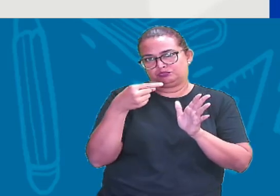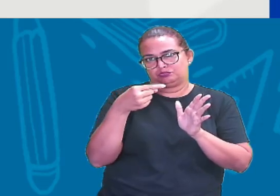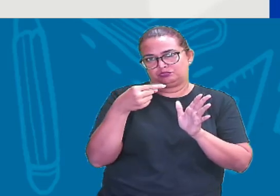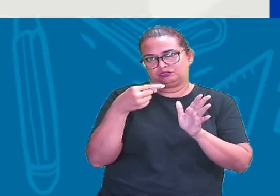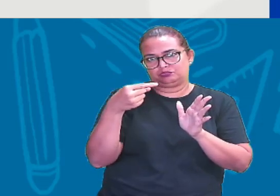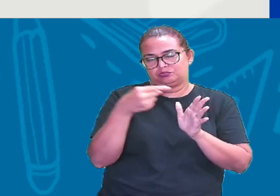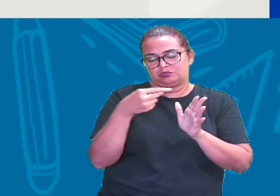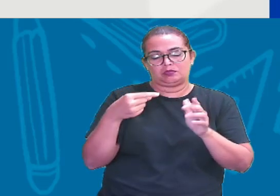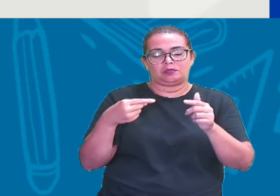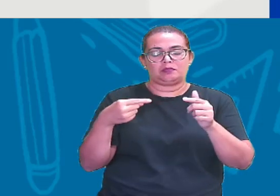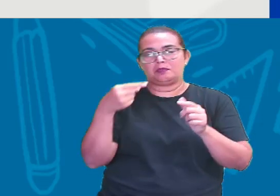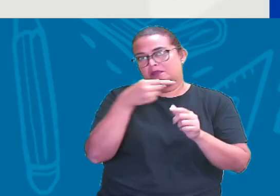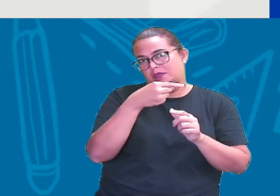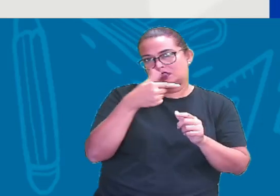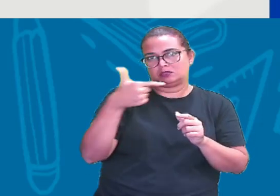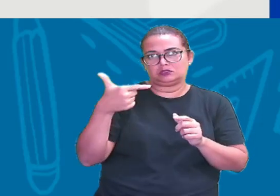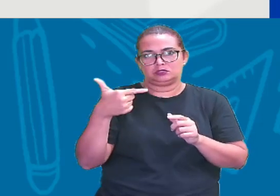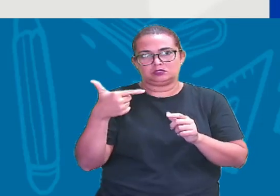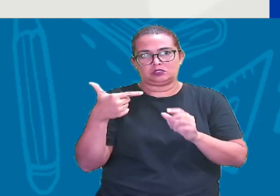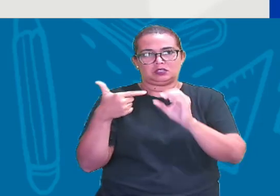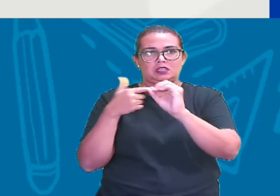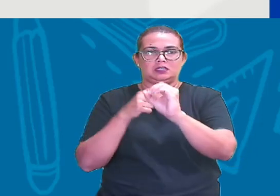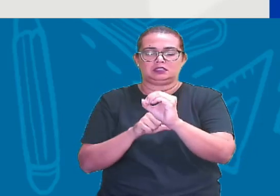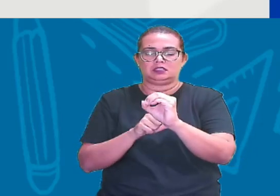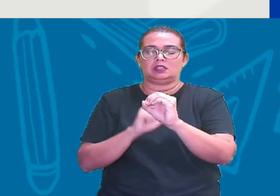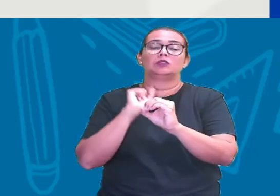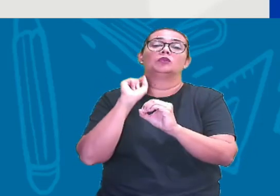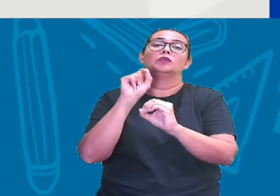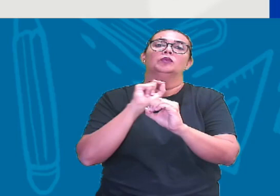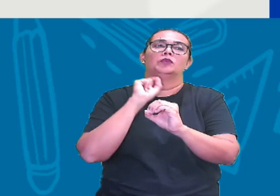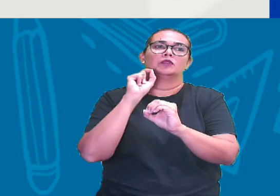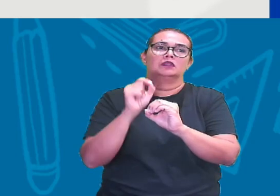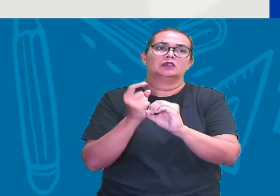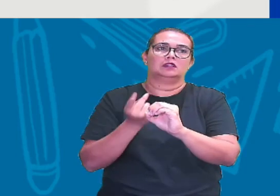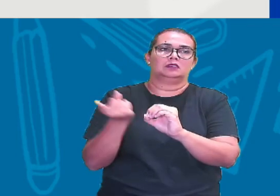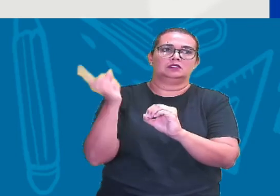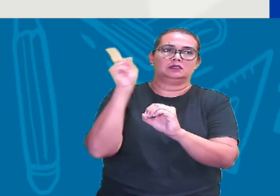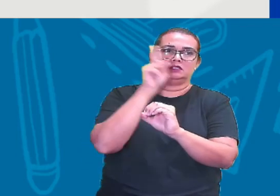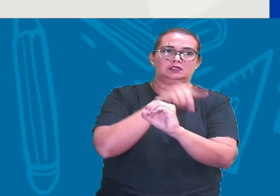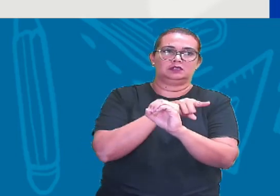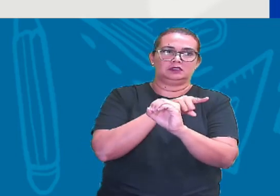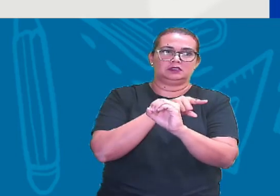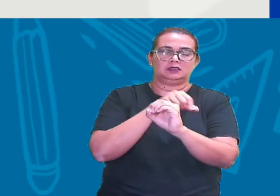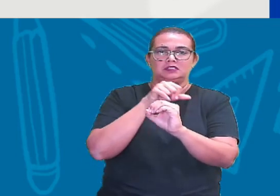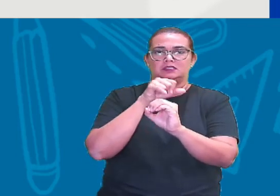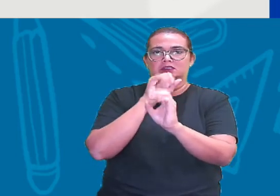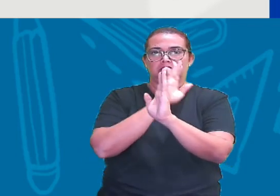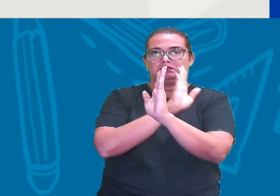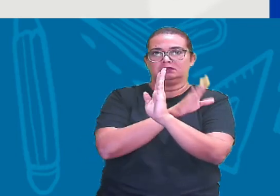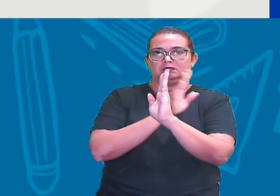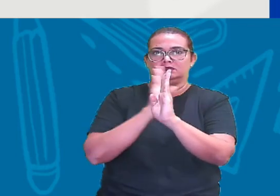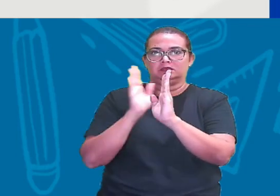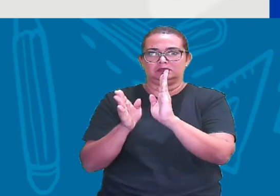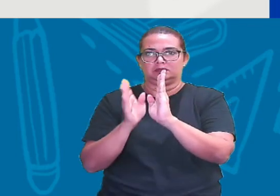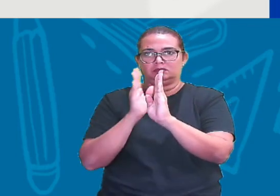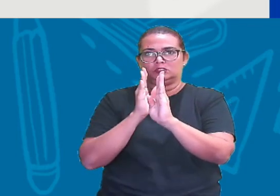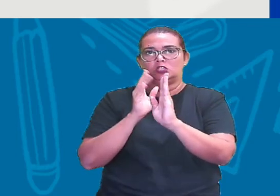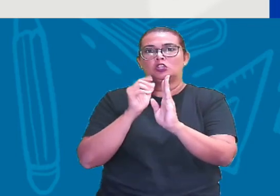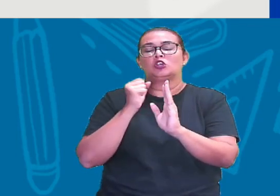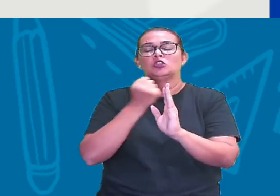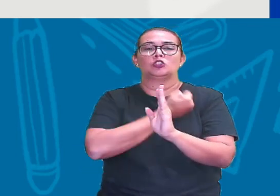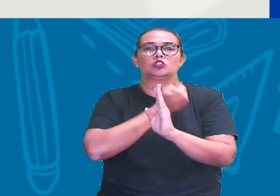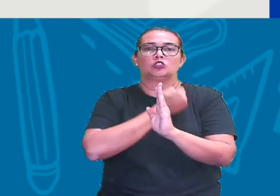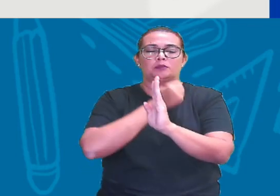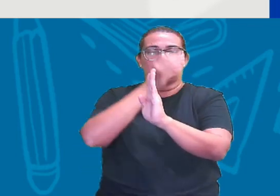menos 2 Aí é onde surgem os nossos números inteiros